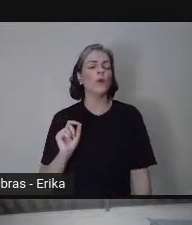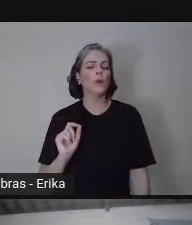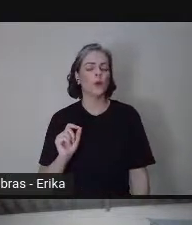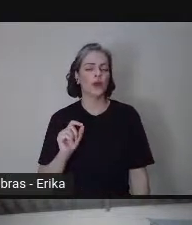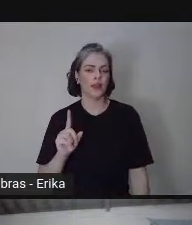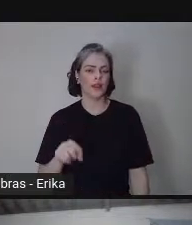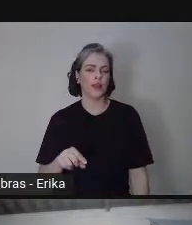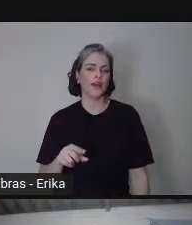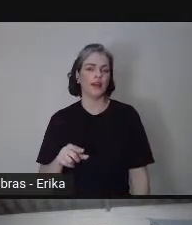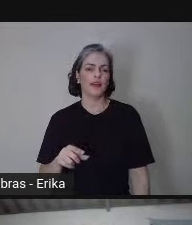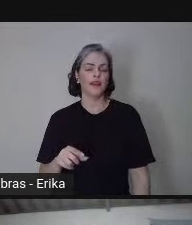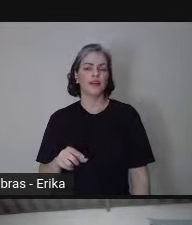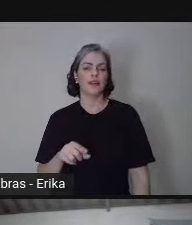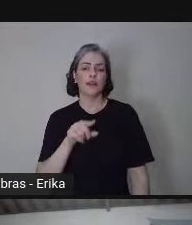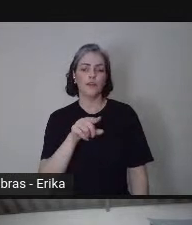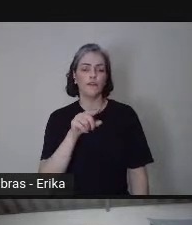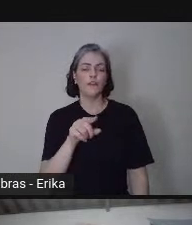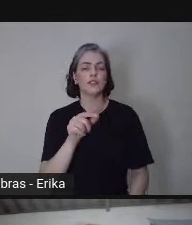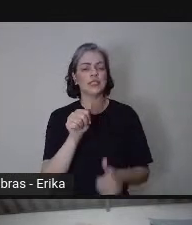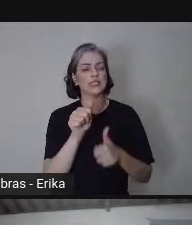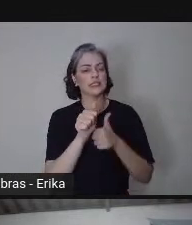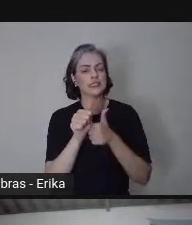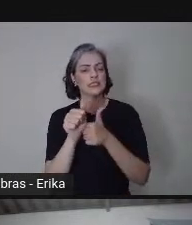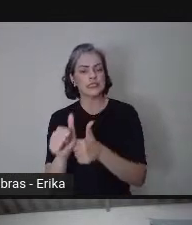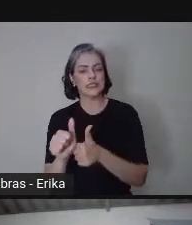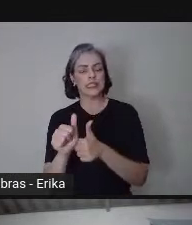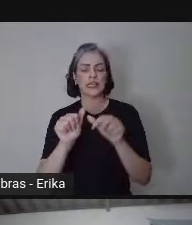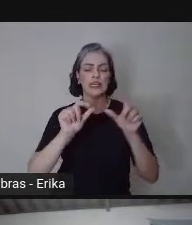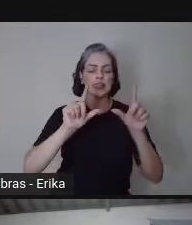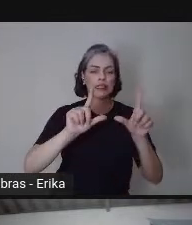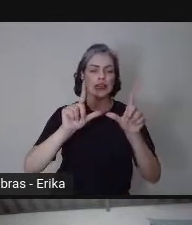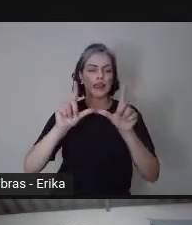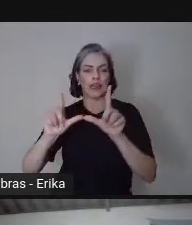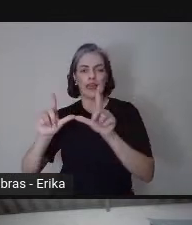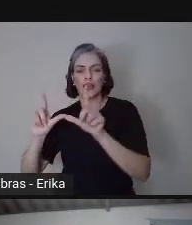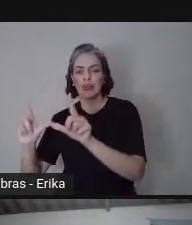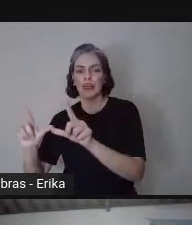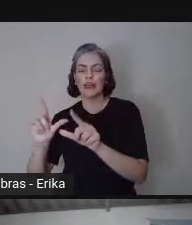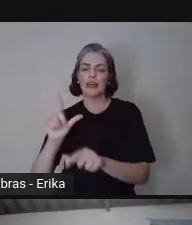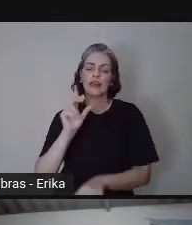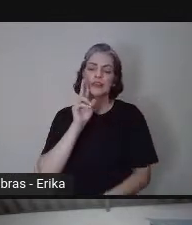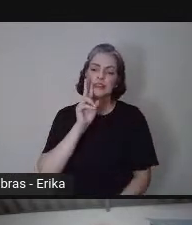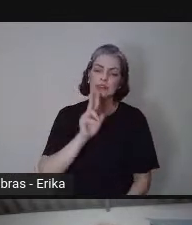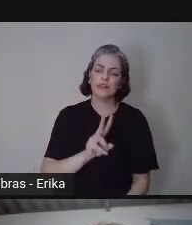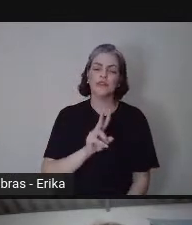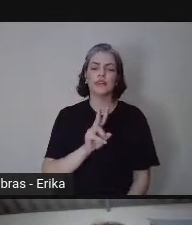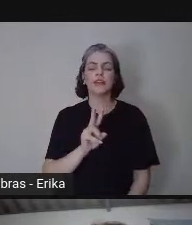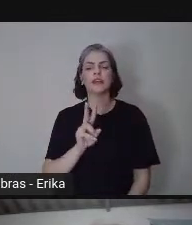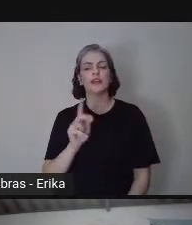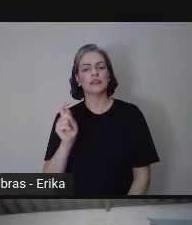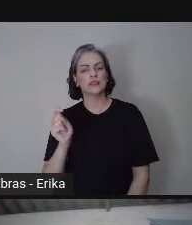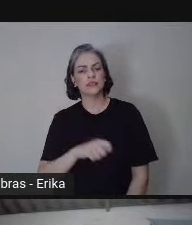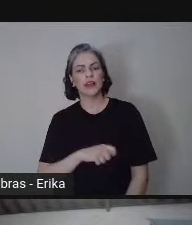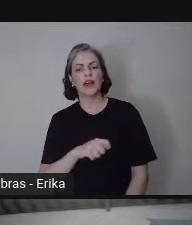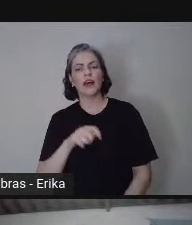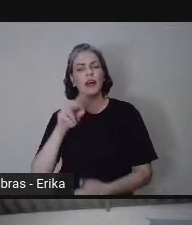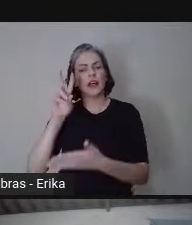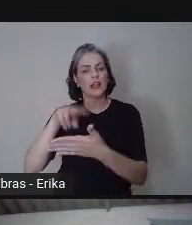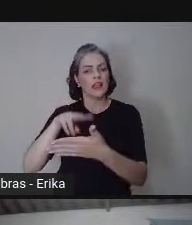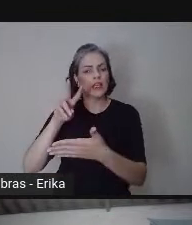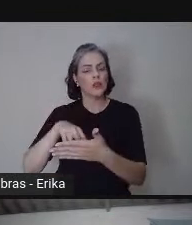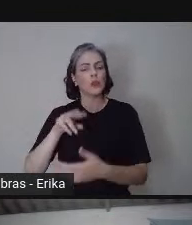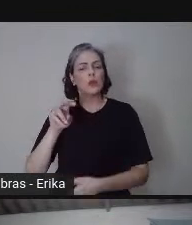telas, que você vai seguindo ali do lado, aí pode aparecer uma leitura ou uma perguntinha para você